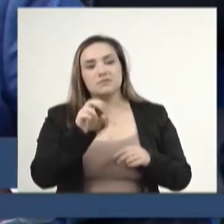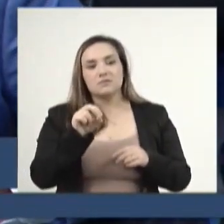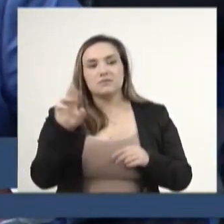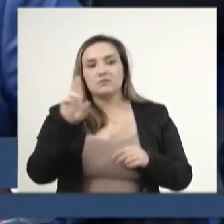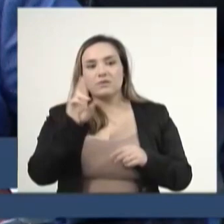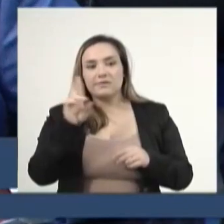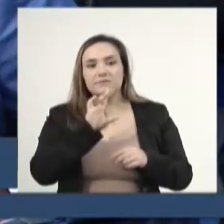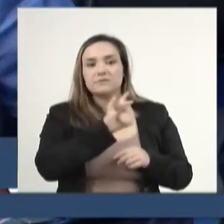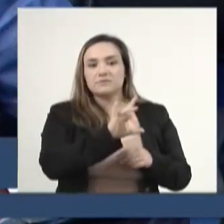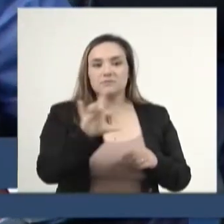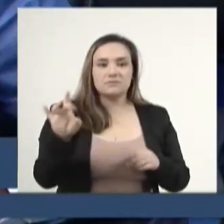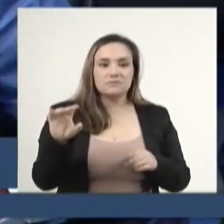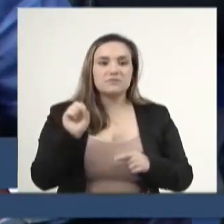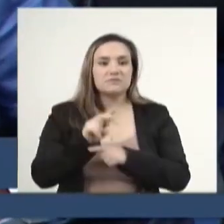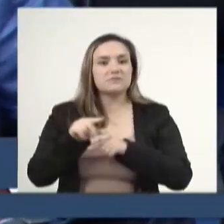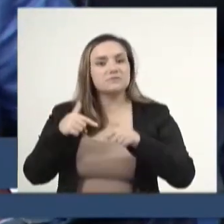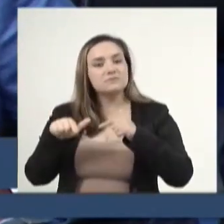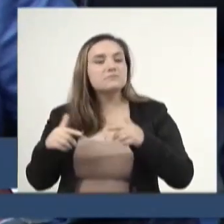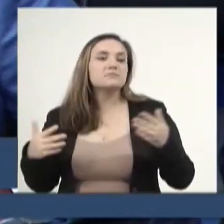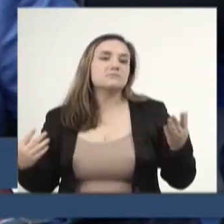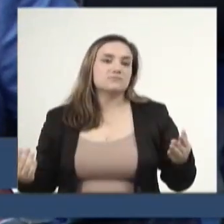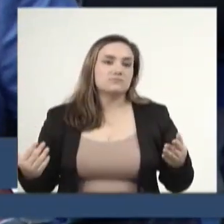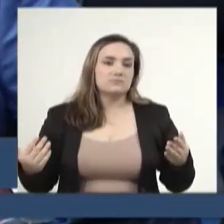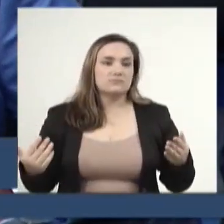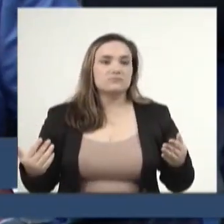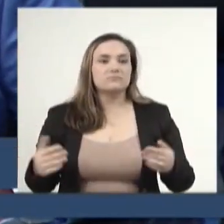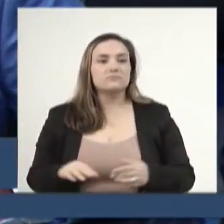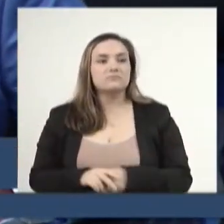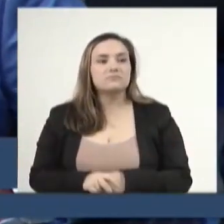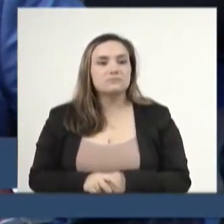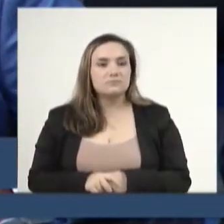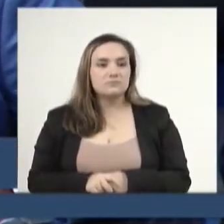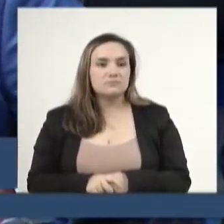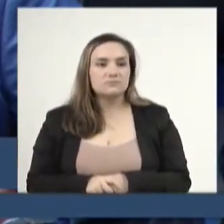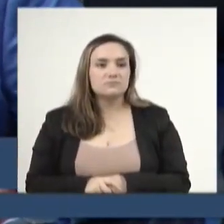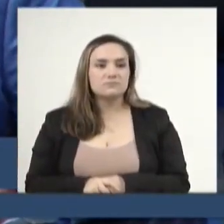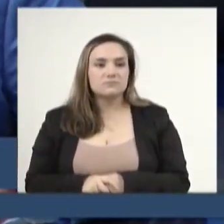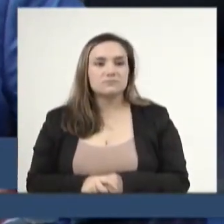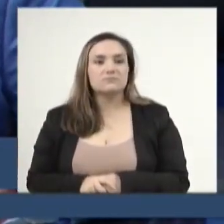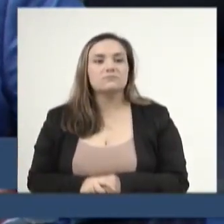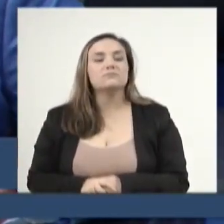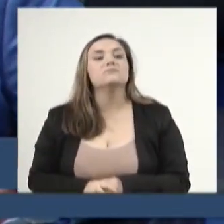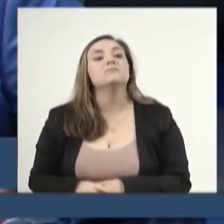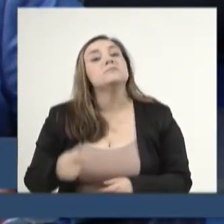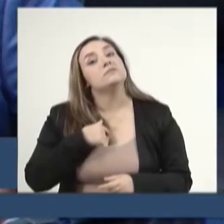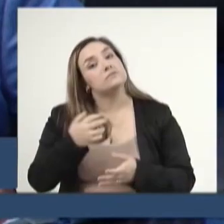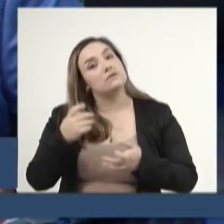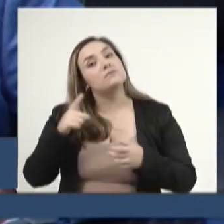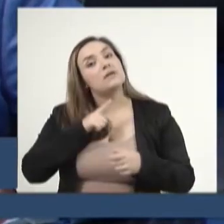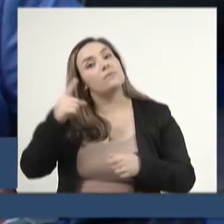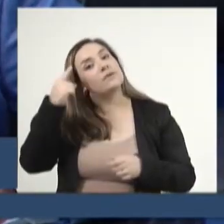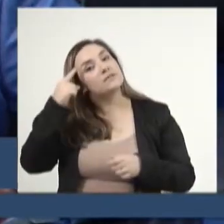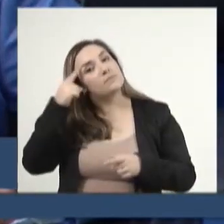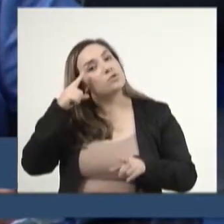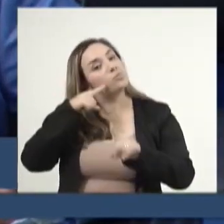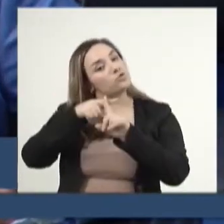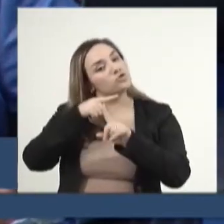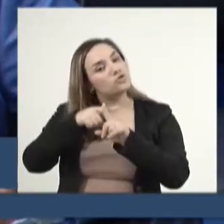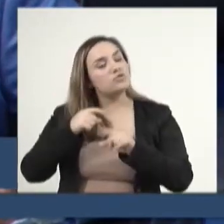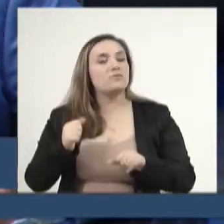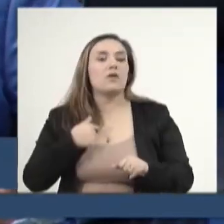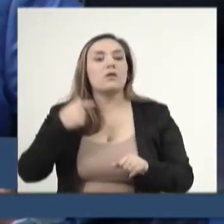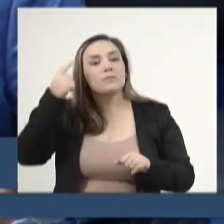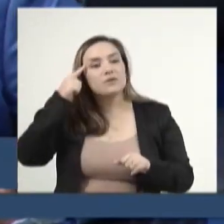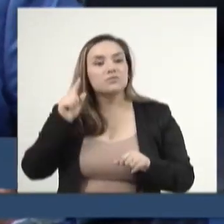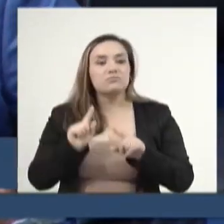reais, além do emprego, além dos outros benefícios do Mato Grosso do Sul. Então, eu quero continuar, eu é otimista e acho que os